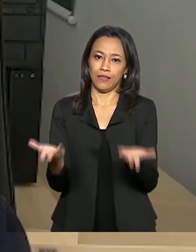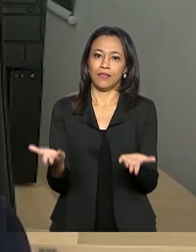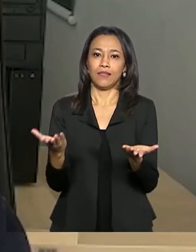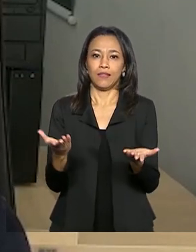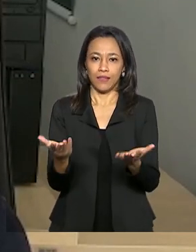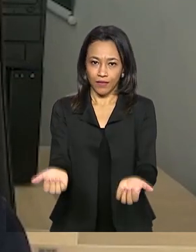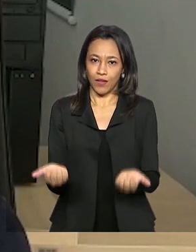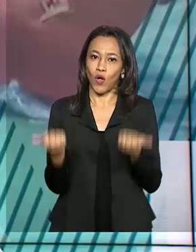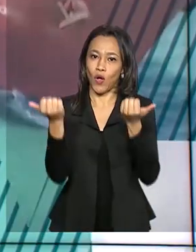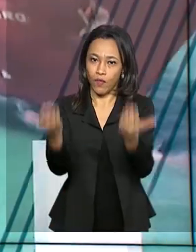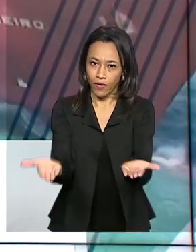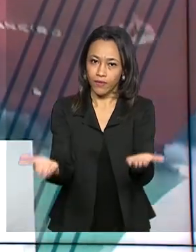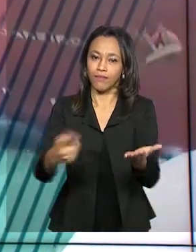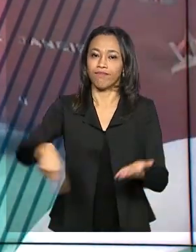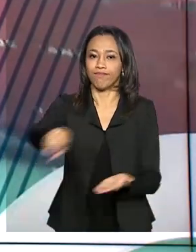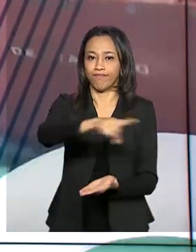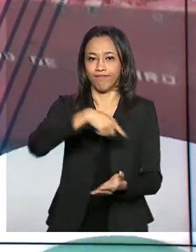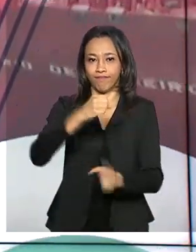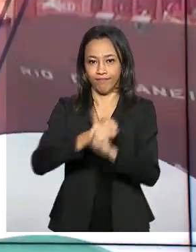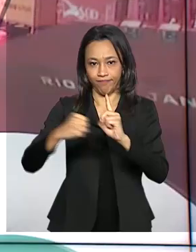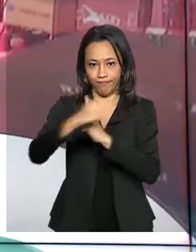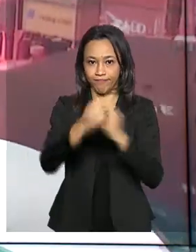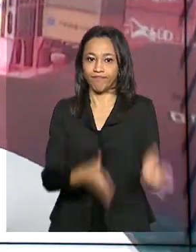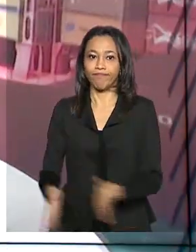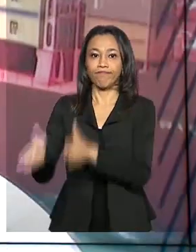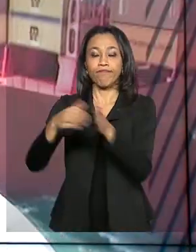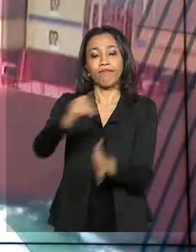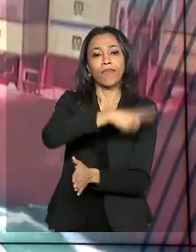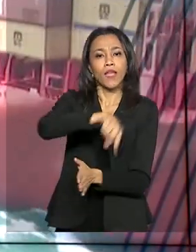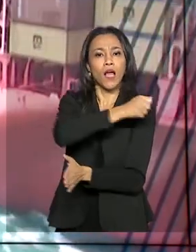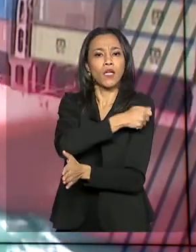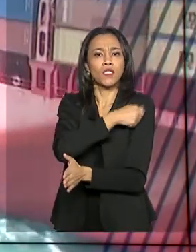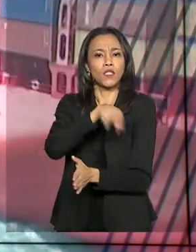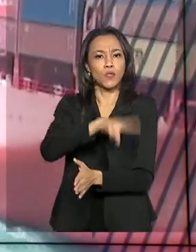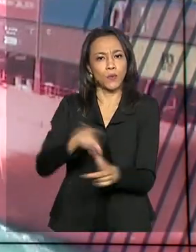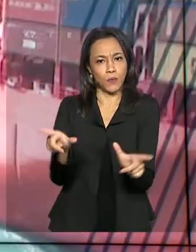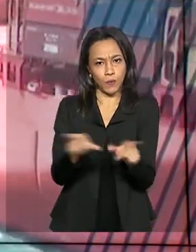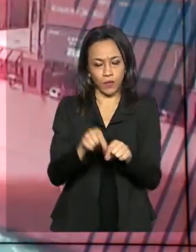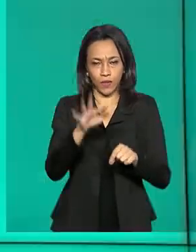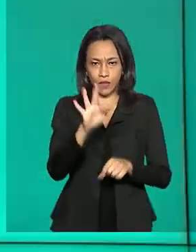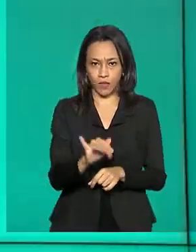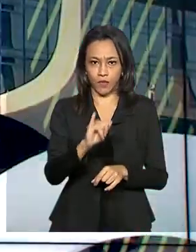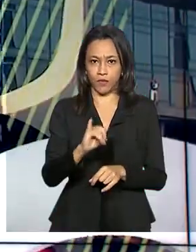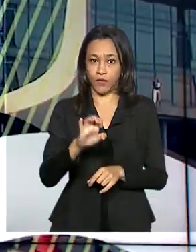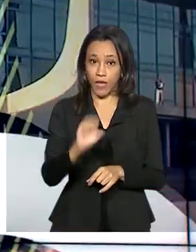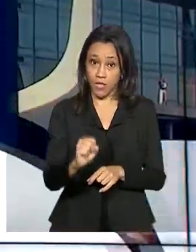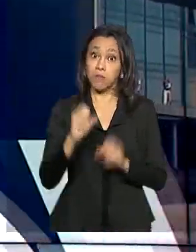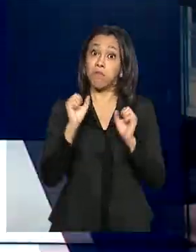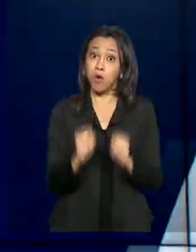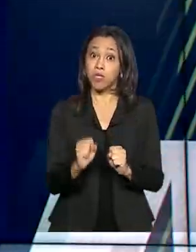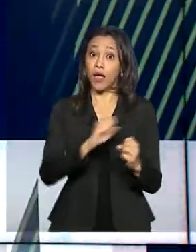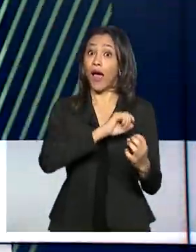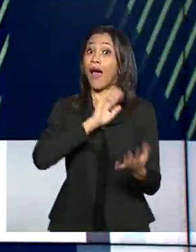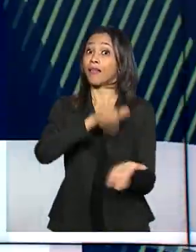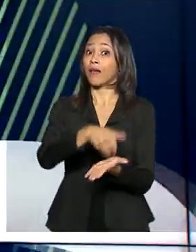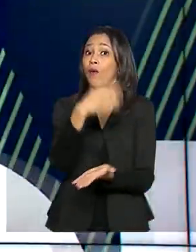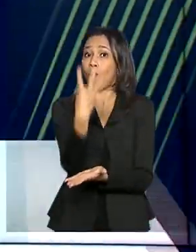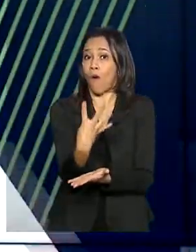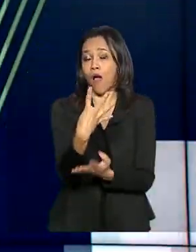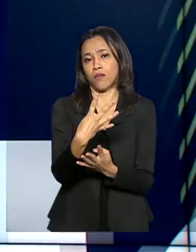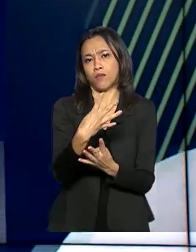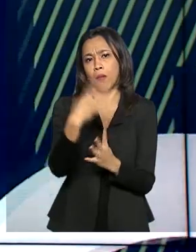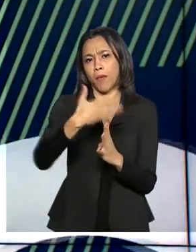população. Estudantes que utilizam o FIES poderão ter até quatro parcelas do financiamento